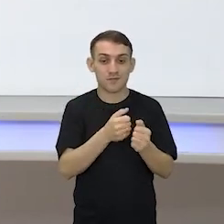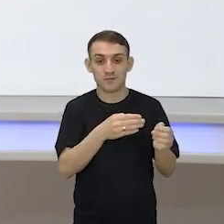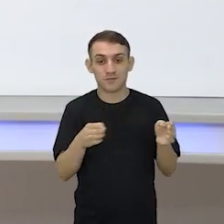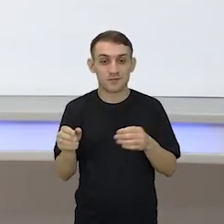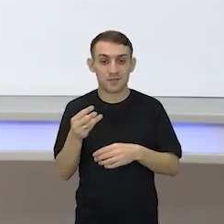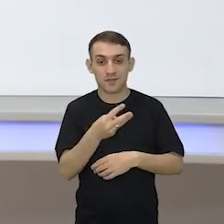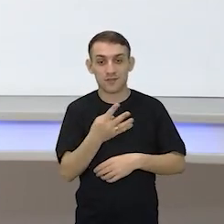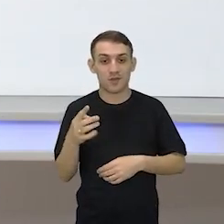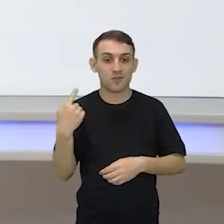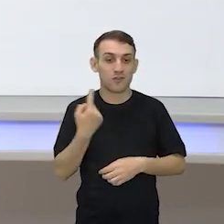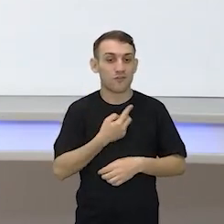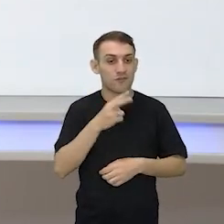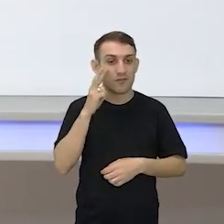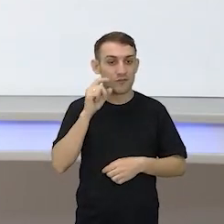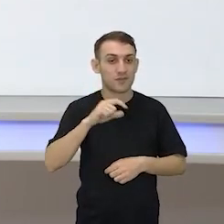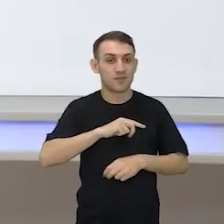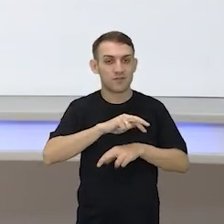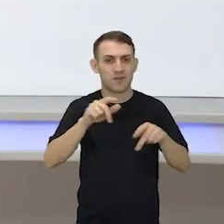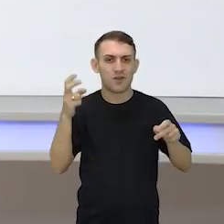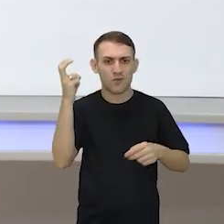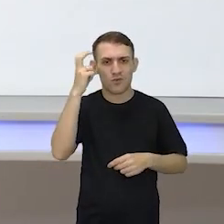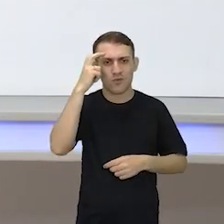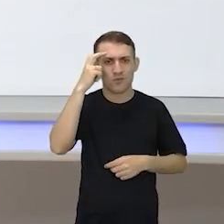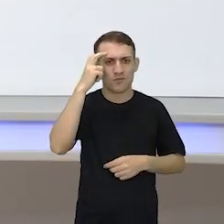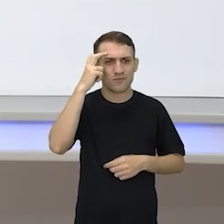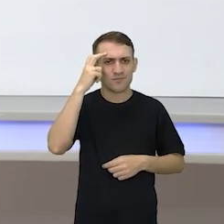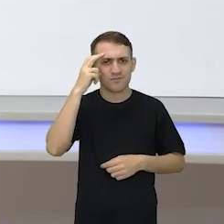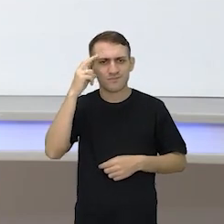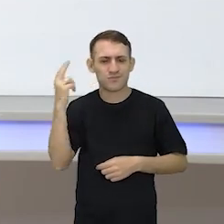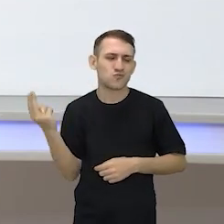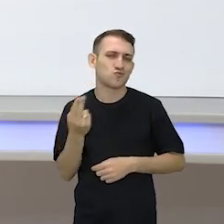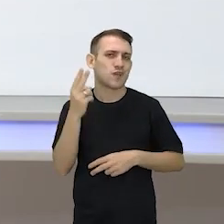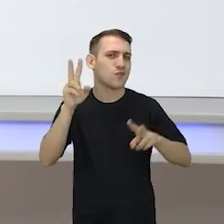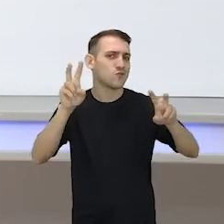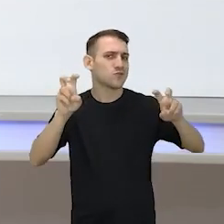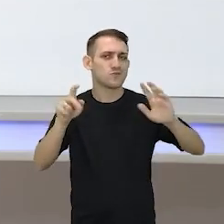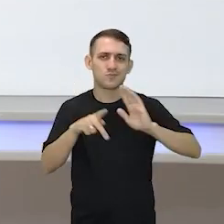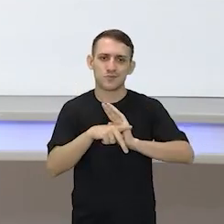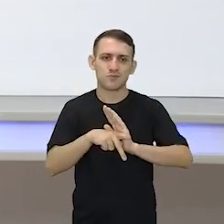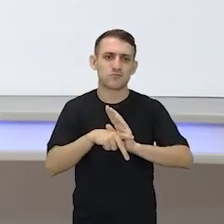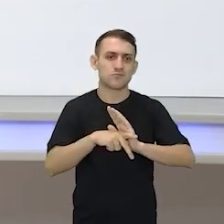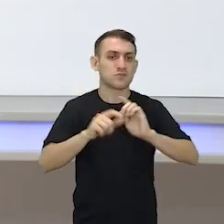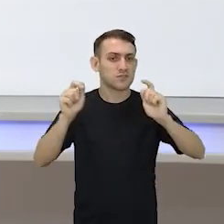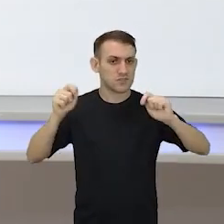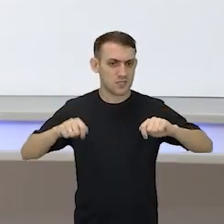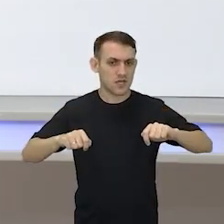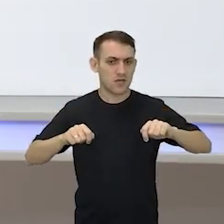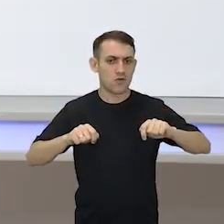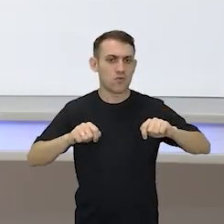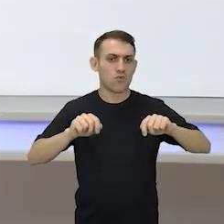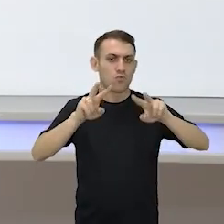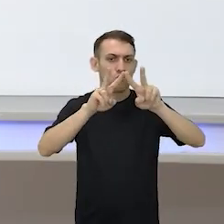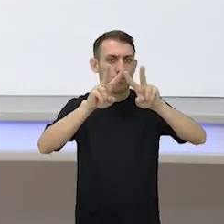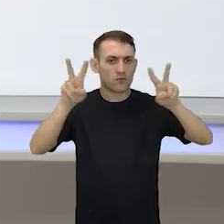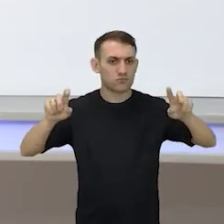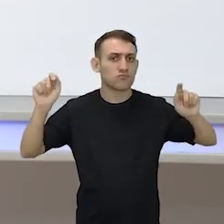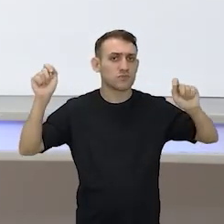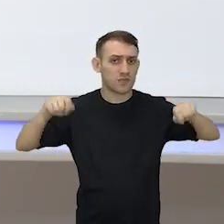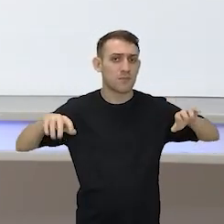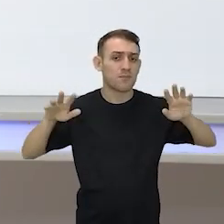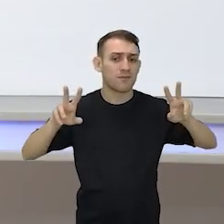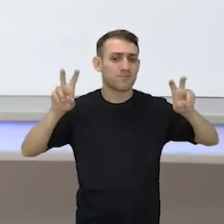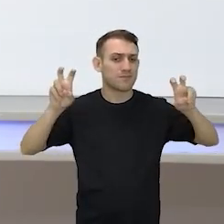sequência 4, nós vimos que diversidade cultural não dava para ser o título. Poderia ser um tema dele, mas não o título.